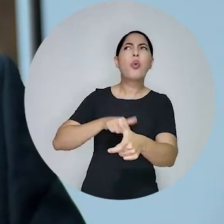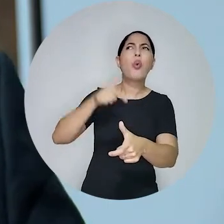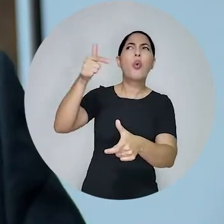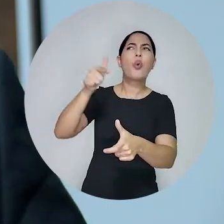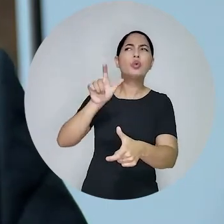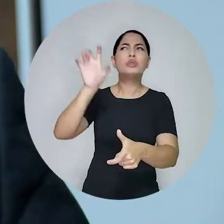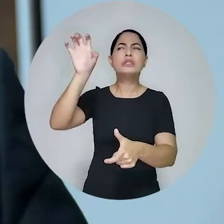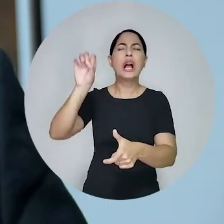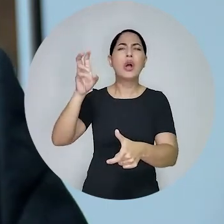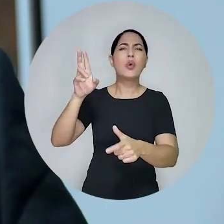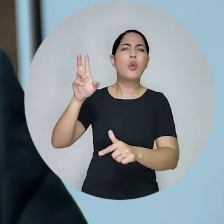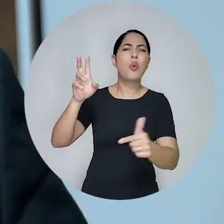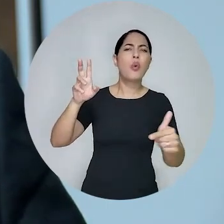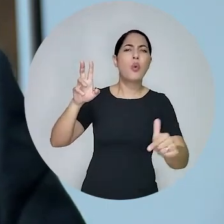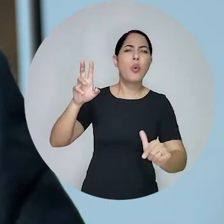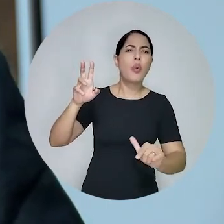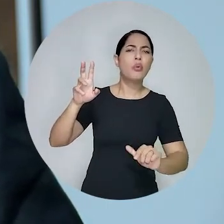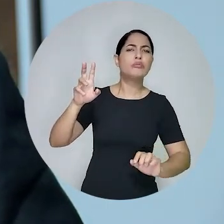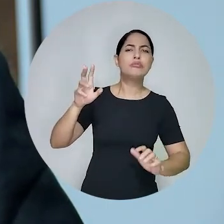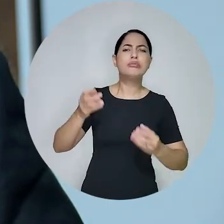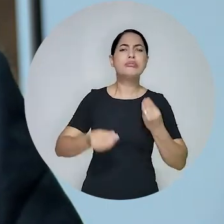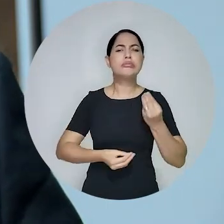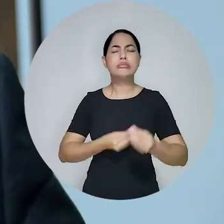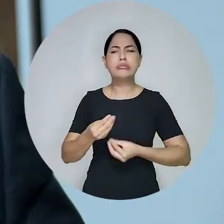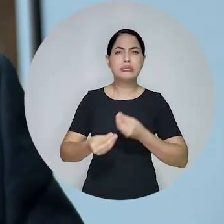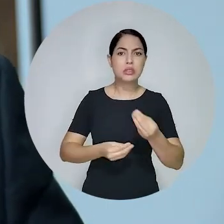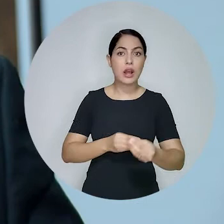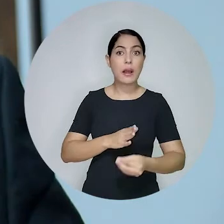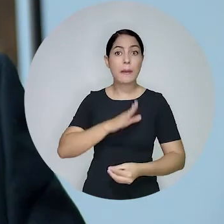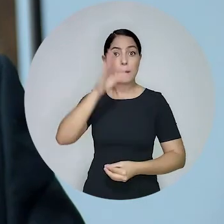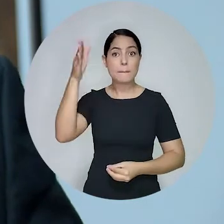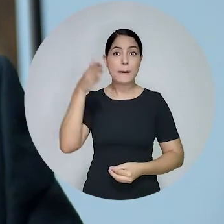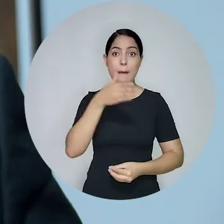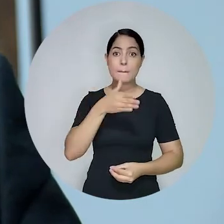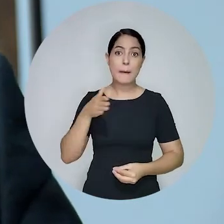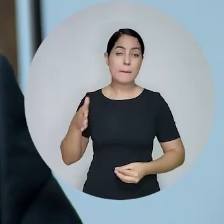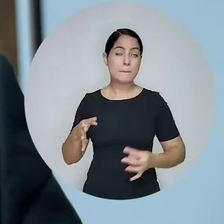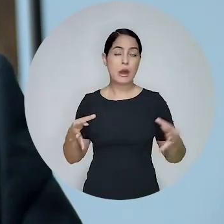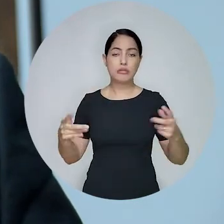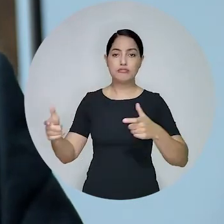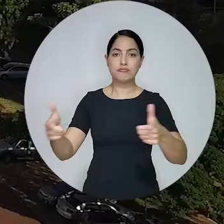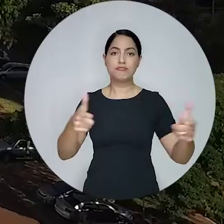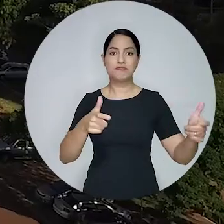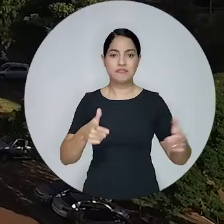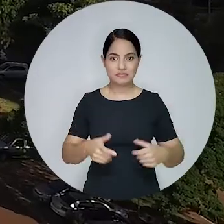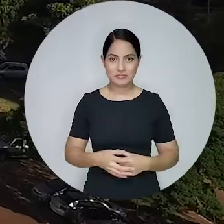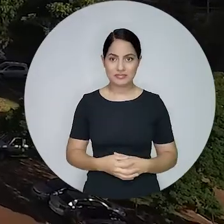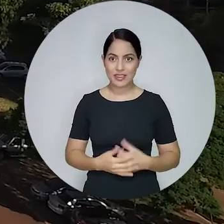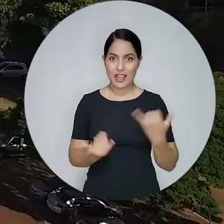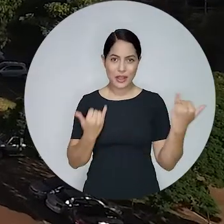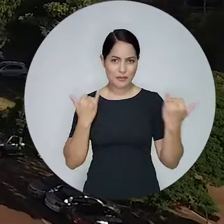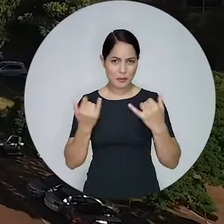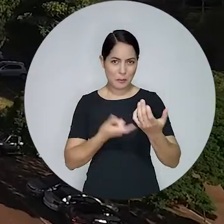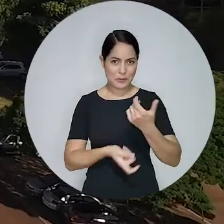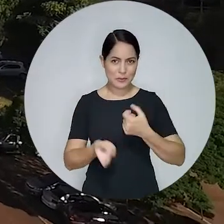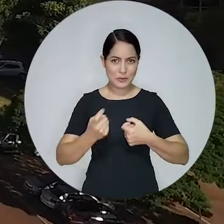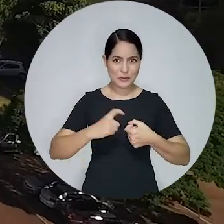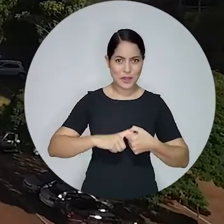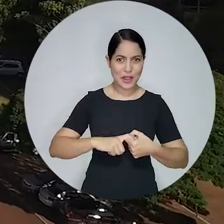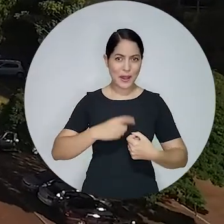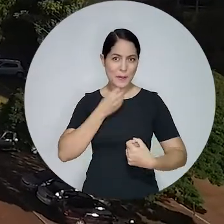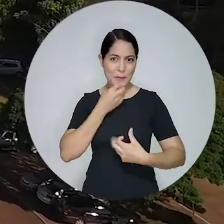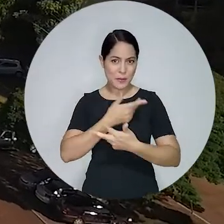e precisam estar presentes em audiências e exercendo a advocacia no interior. Mais informações sobre